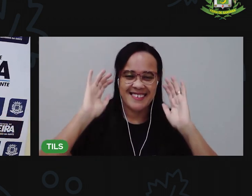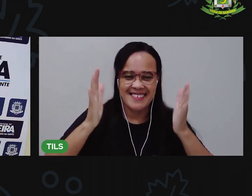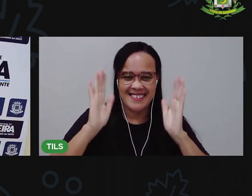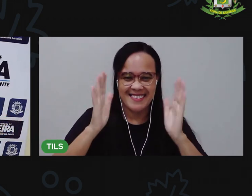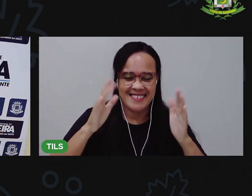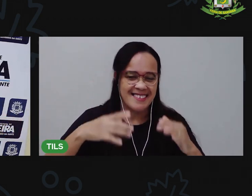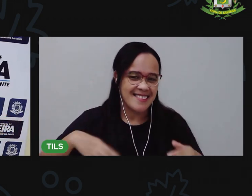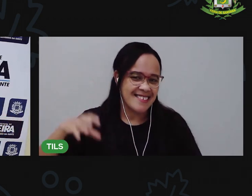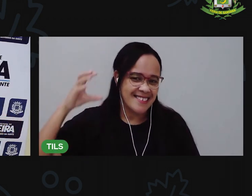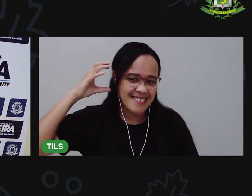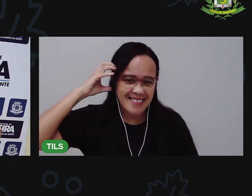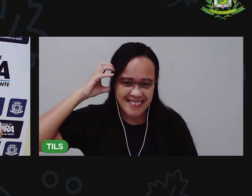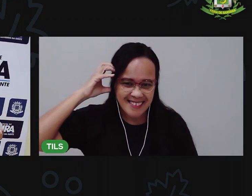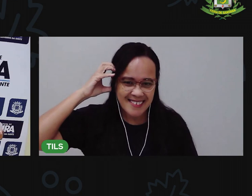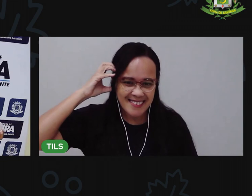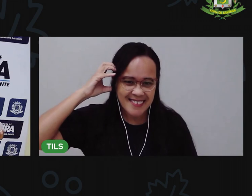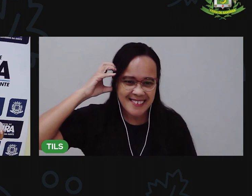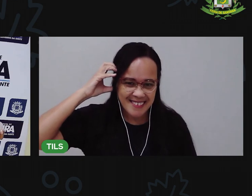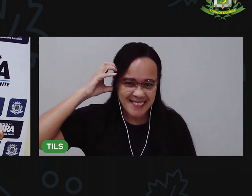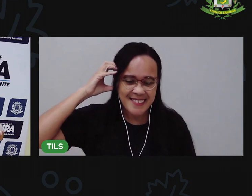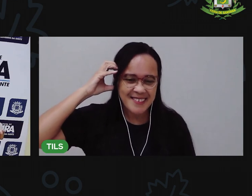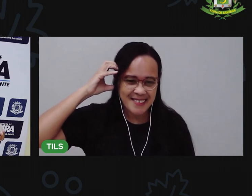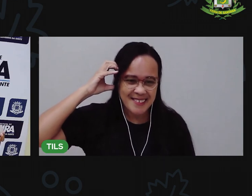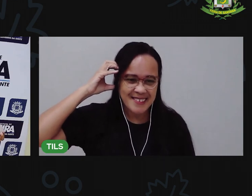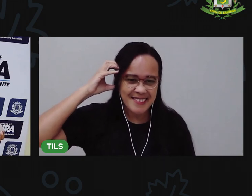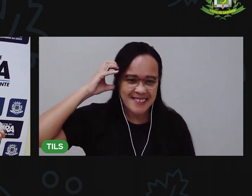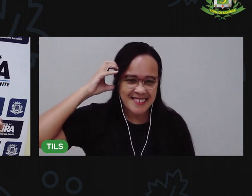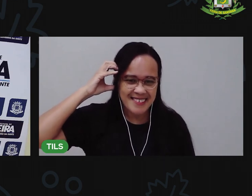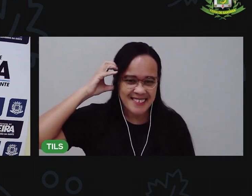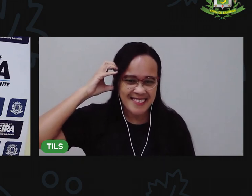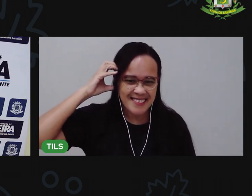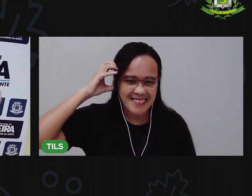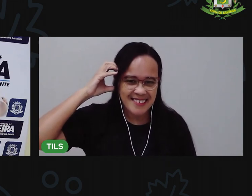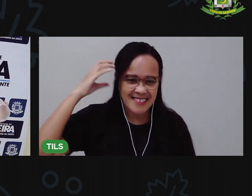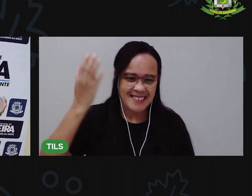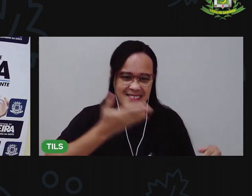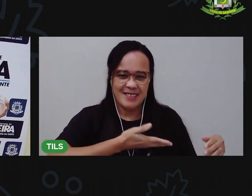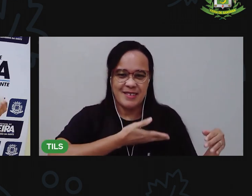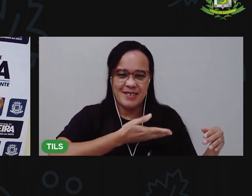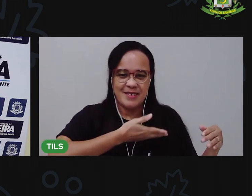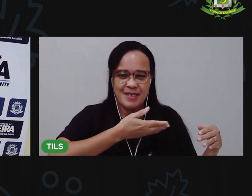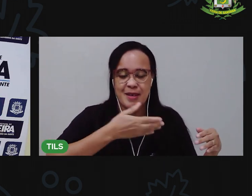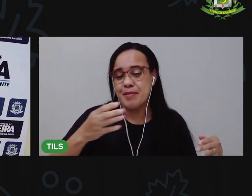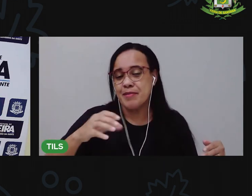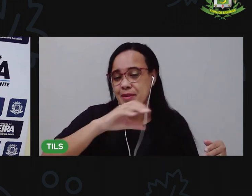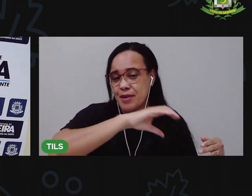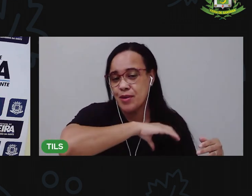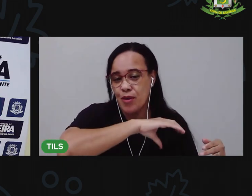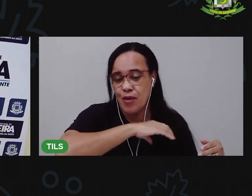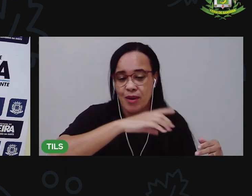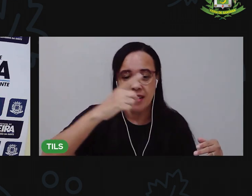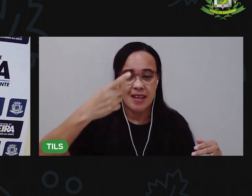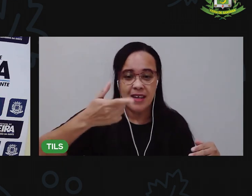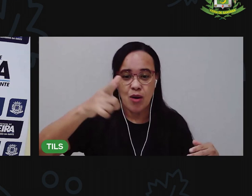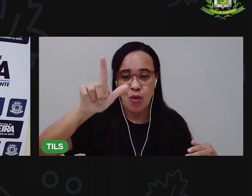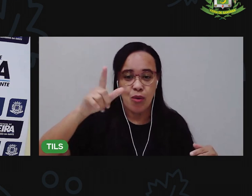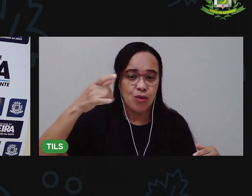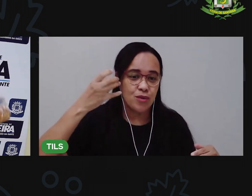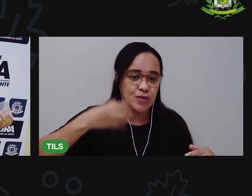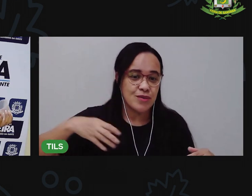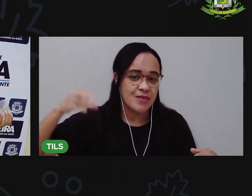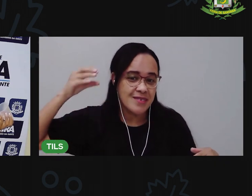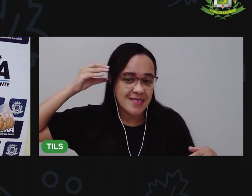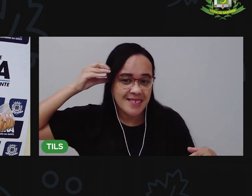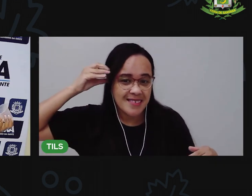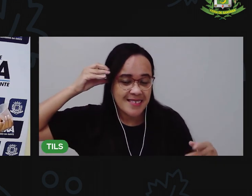Coloca um aqui no ouvido. Meu coleguinha vai colocar o outro lá. Ó, vai fazer assim, ó.